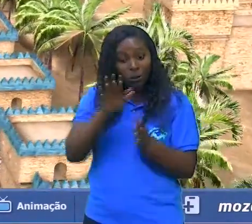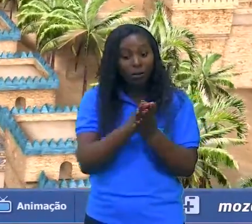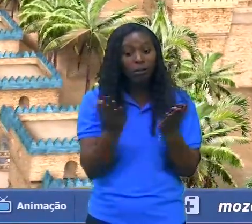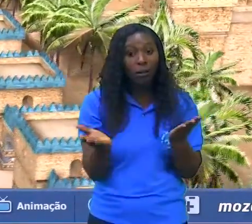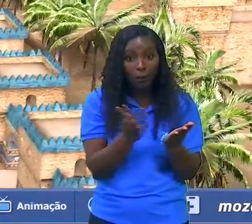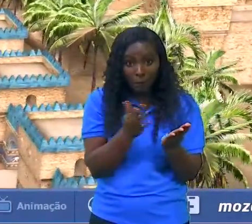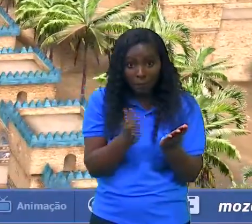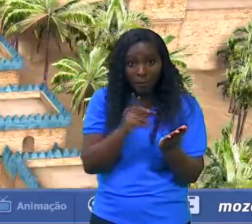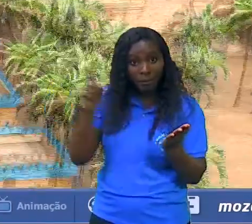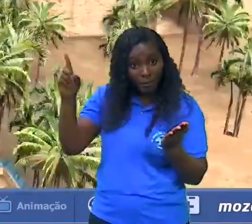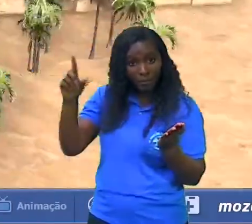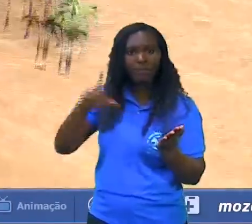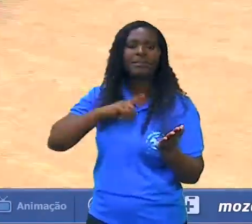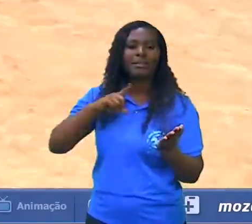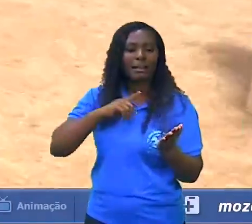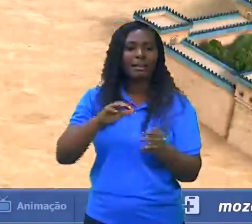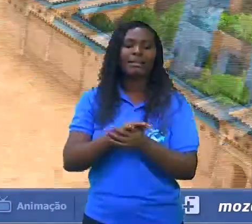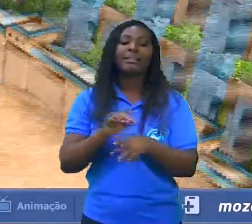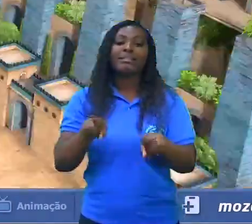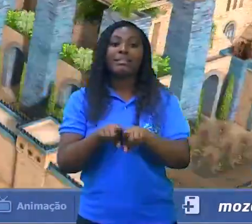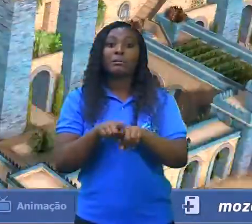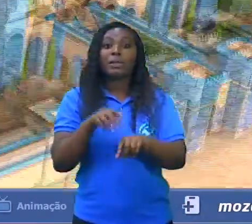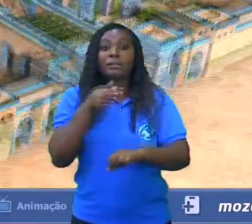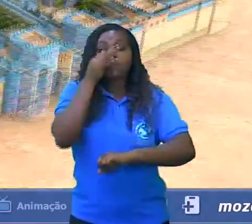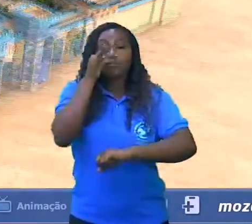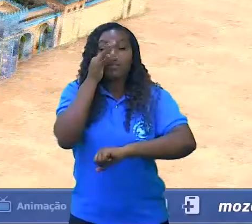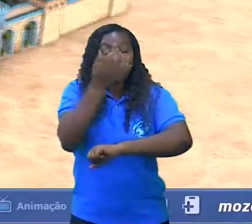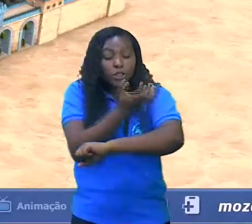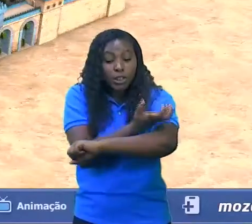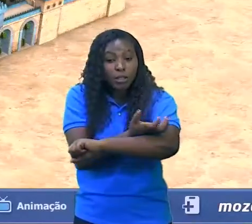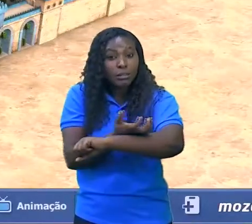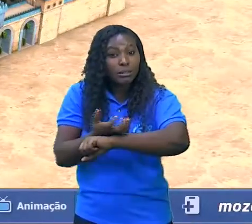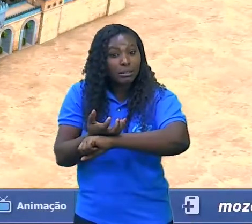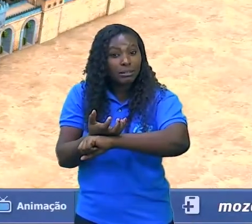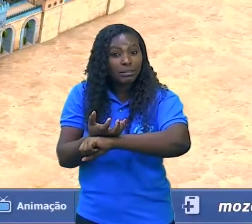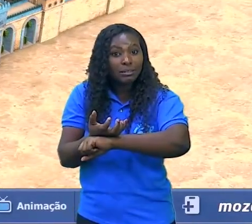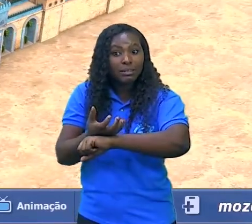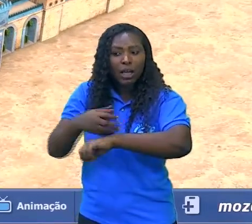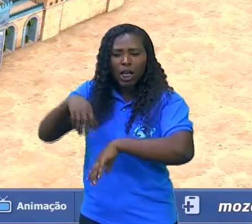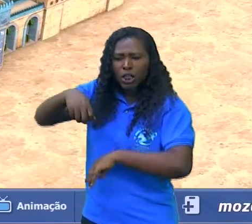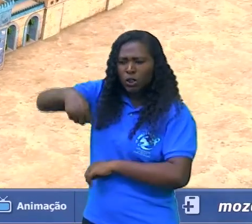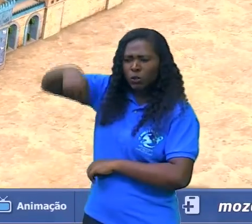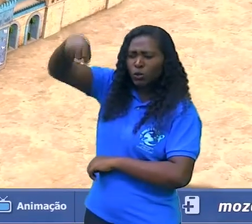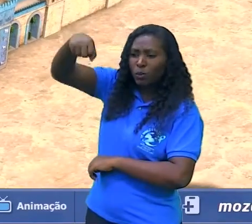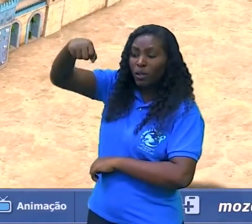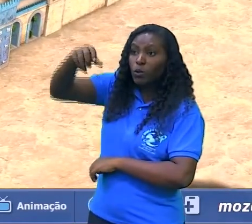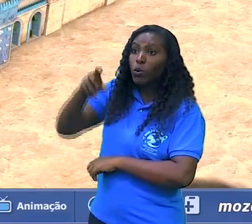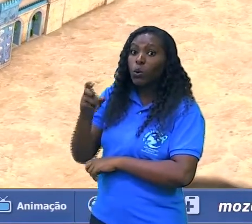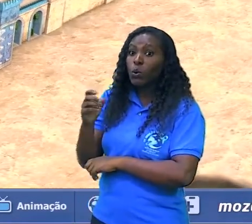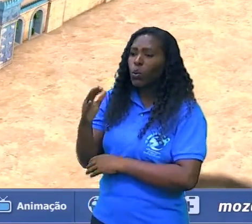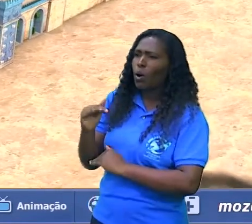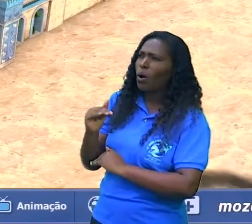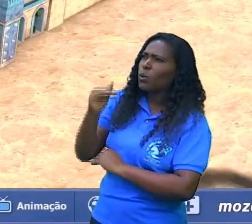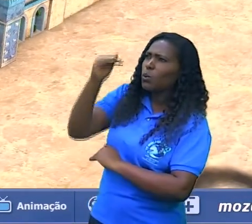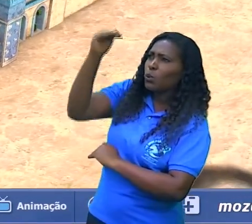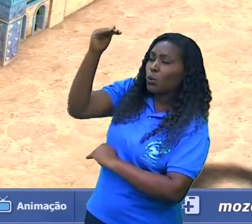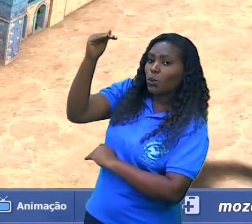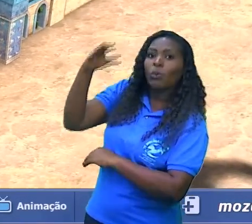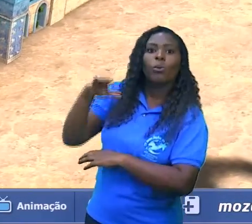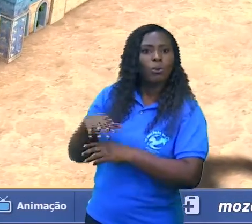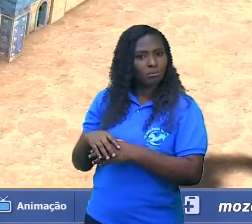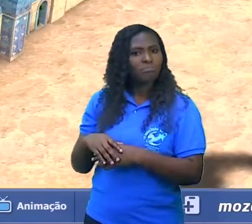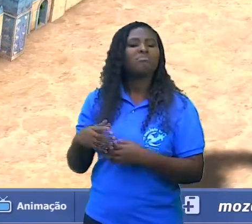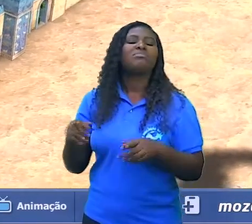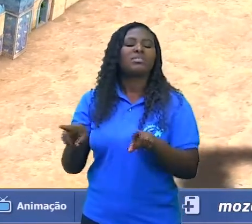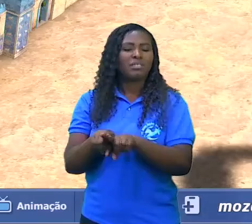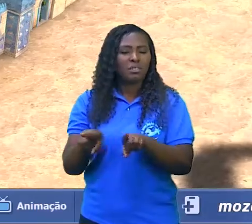Os jardins suspensos da Babilônia também são famosos na história, né? Na